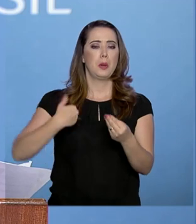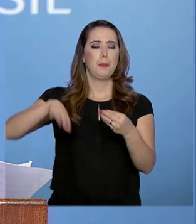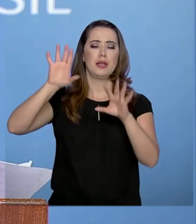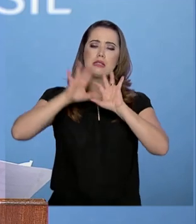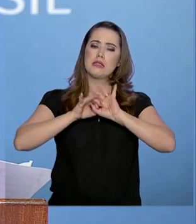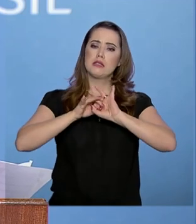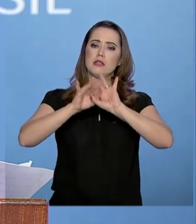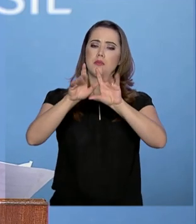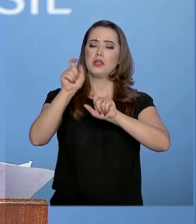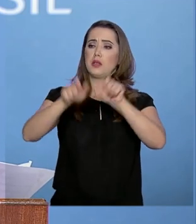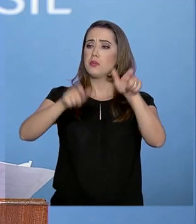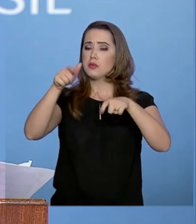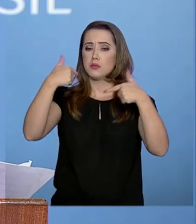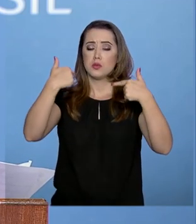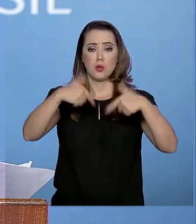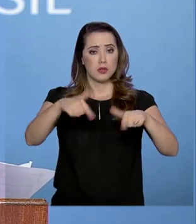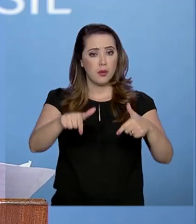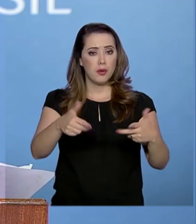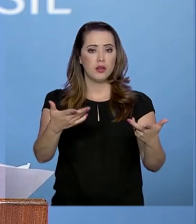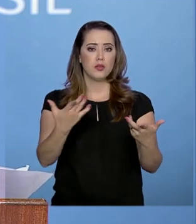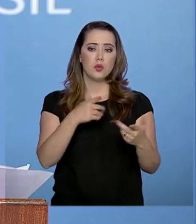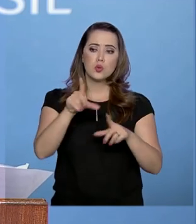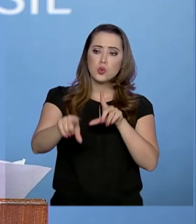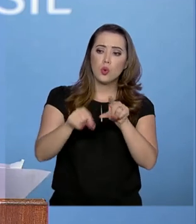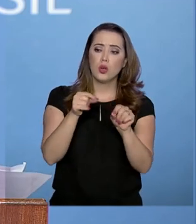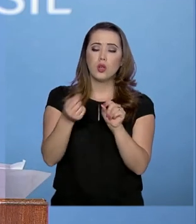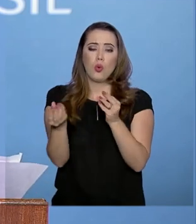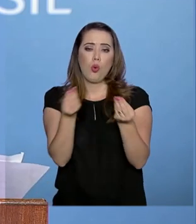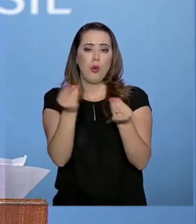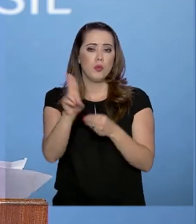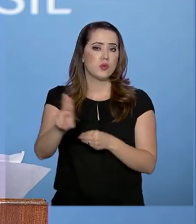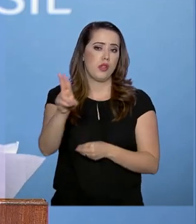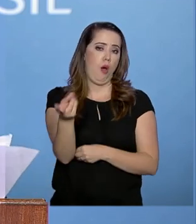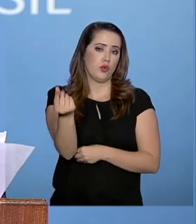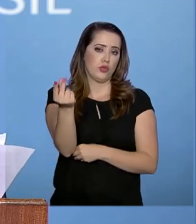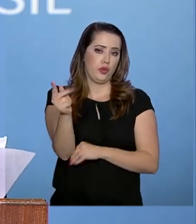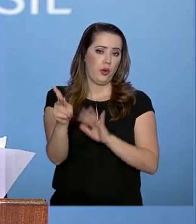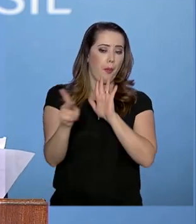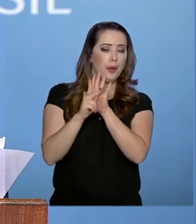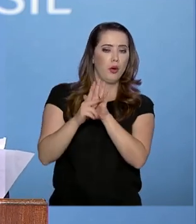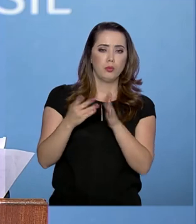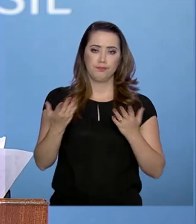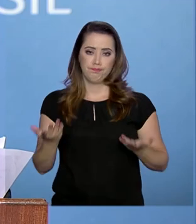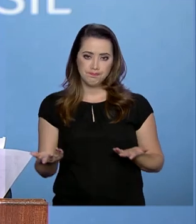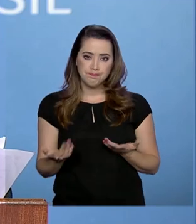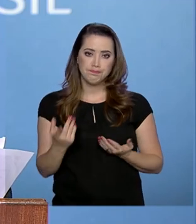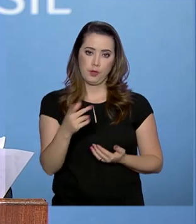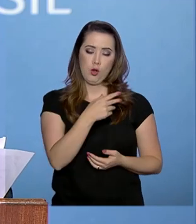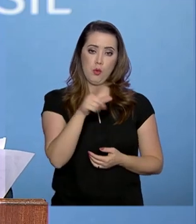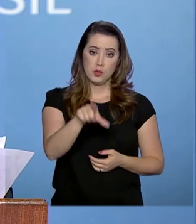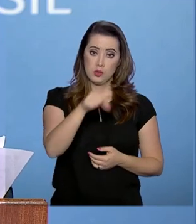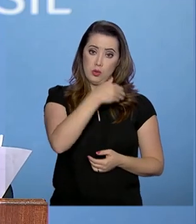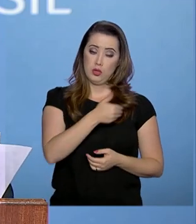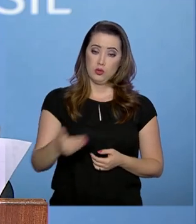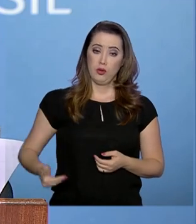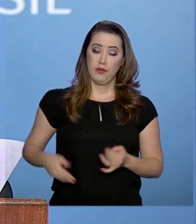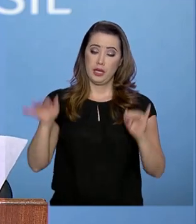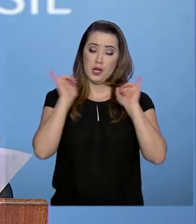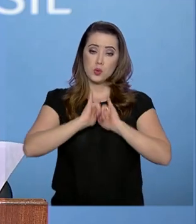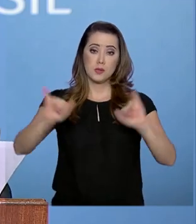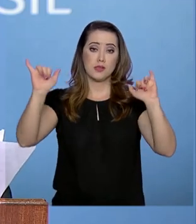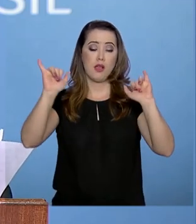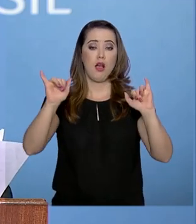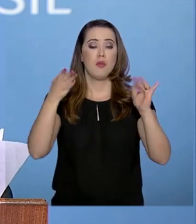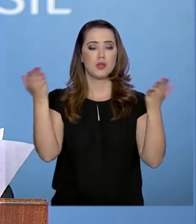liberdade para o trabalhador decidir o que fazer com o seu dinheiro. Por uma decisão de governo, anunciamos uma medida que